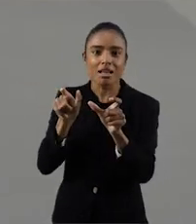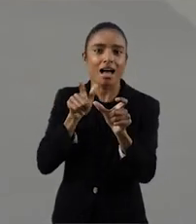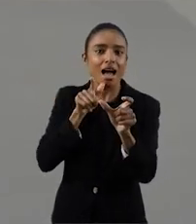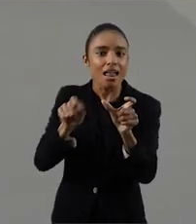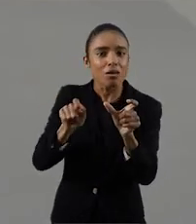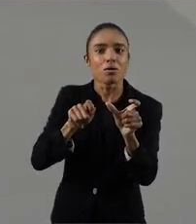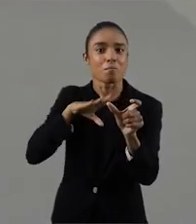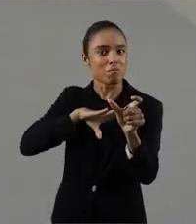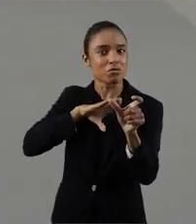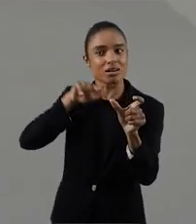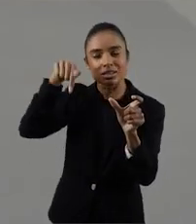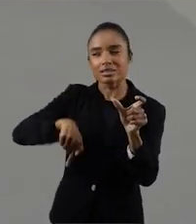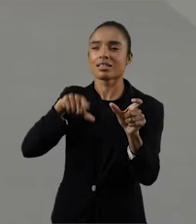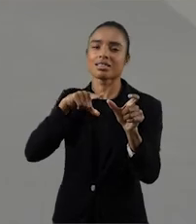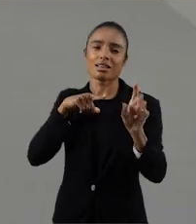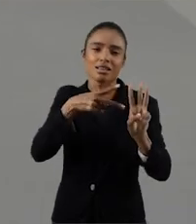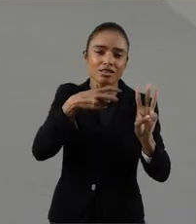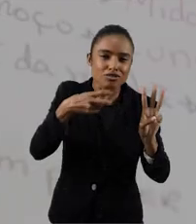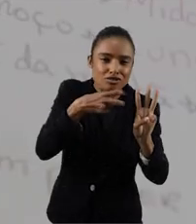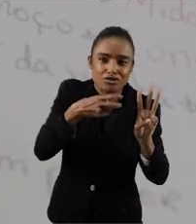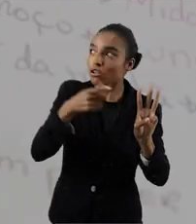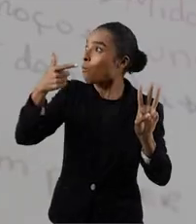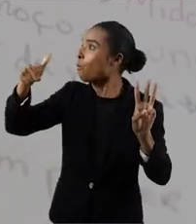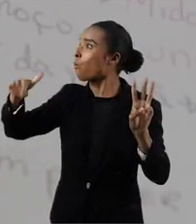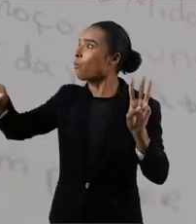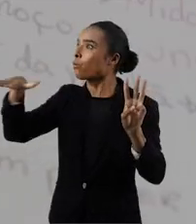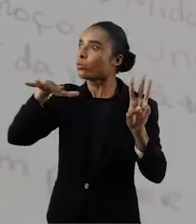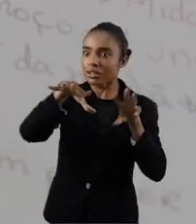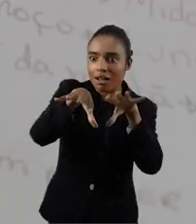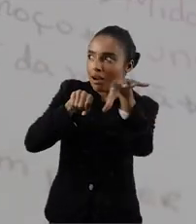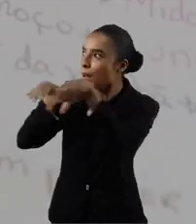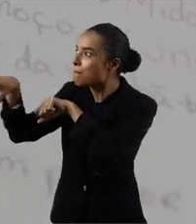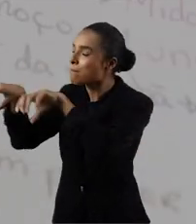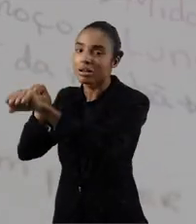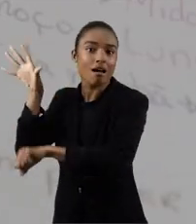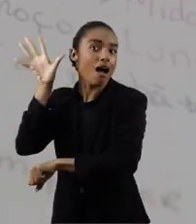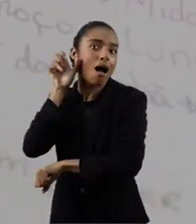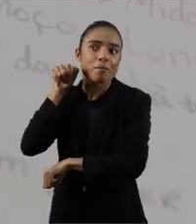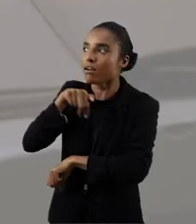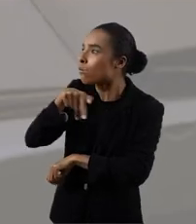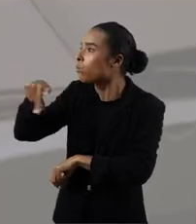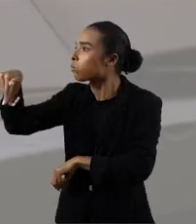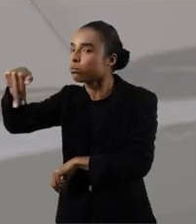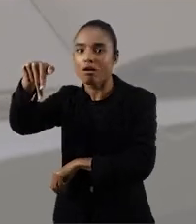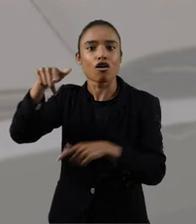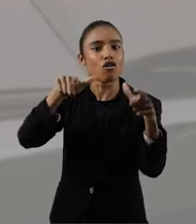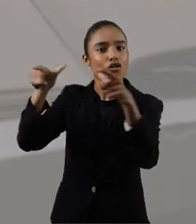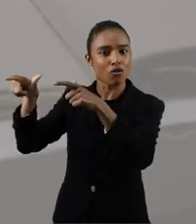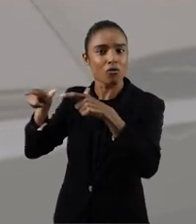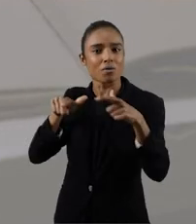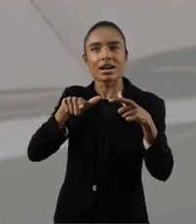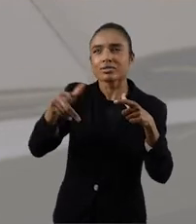guarani, que vira creolho, todas essas andanças dele pelo mundo, ele foi aprendendo de ouvido e falando de ouvido